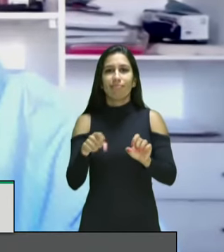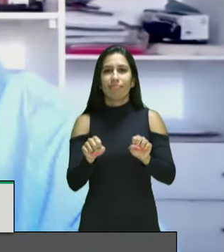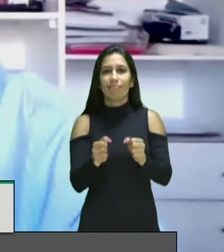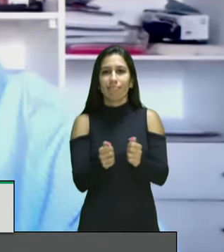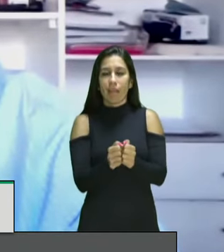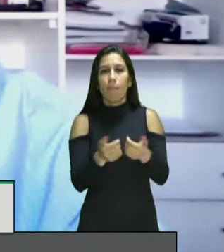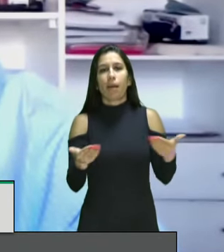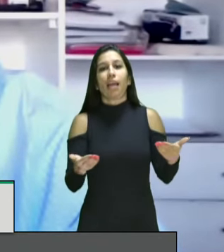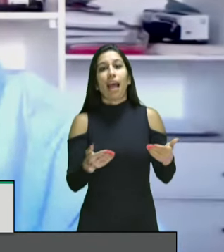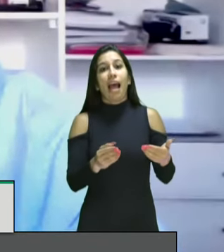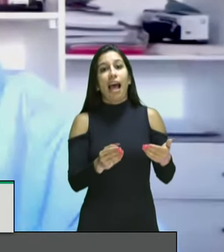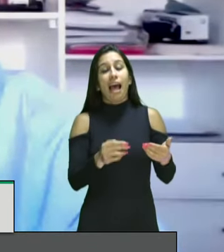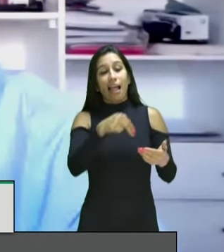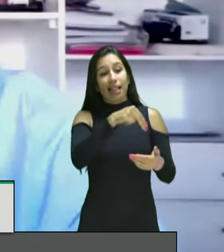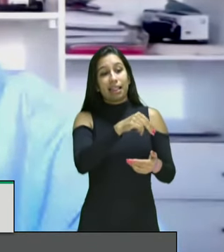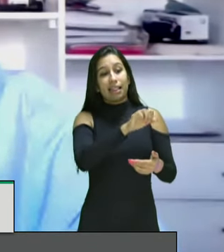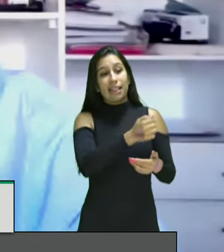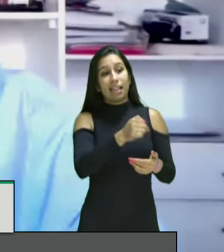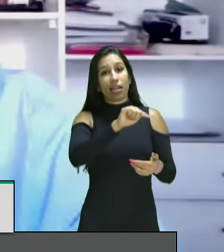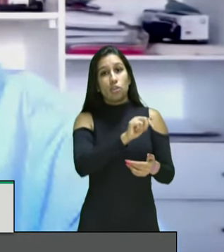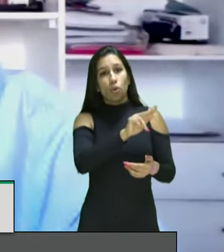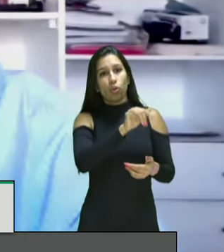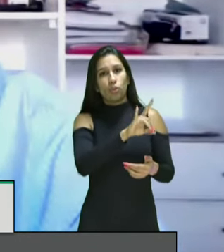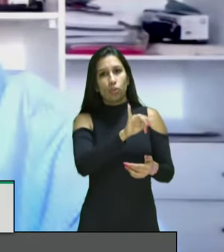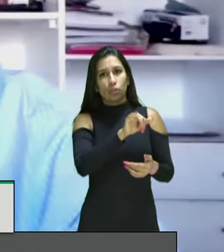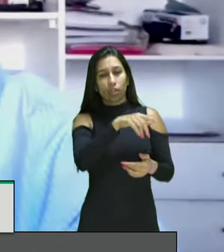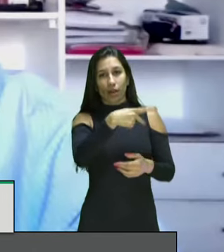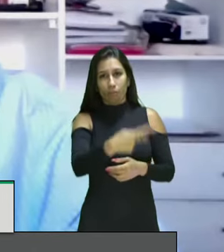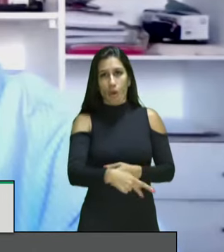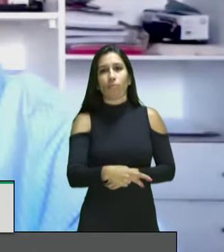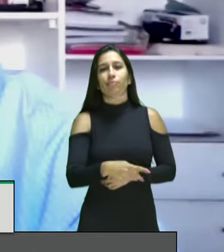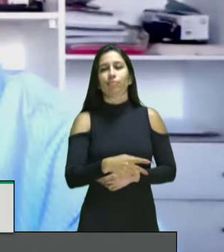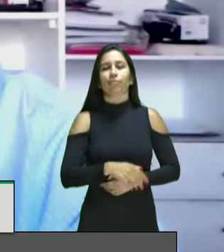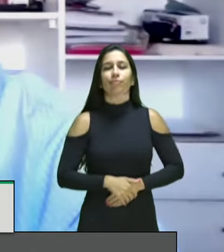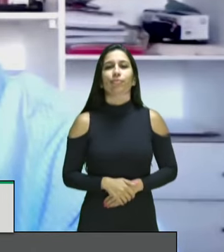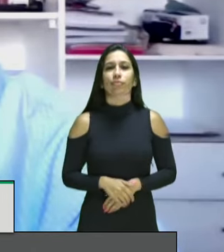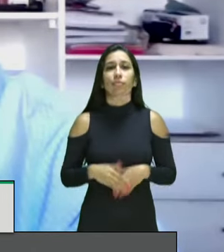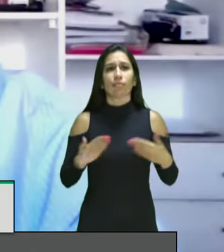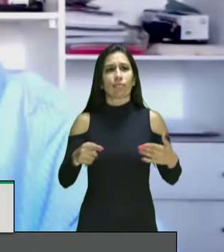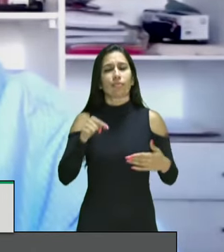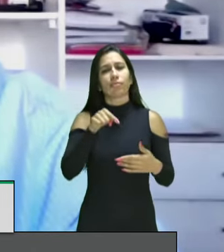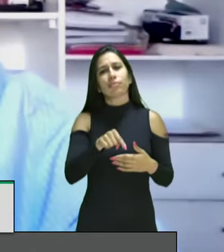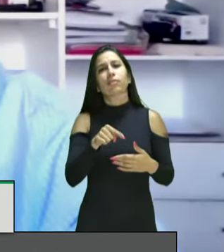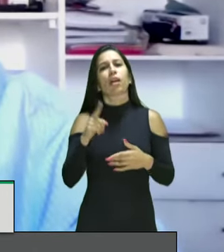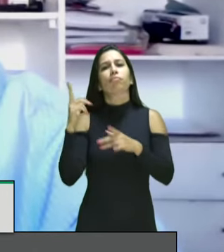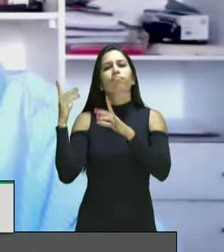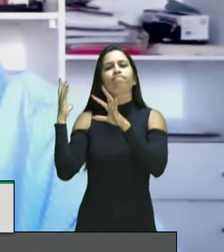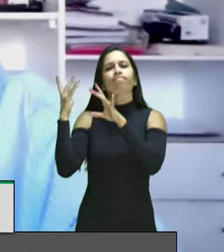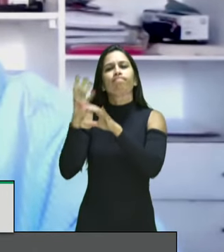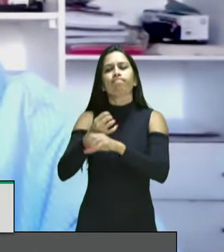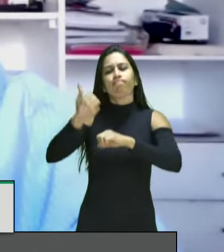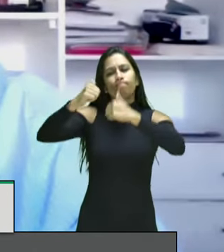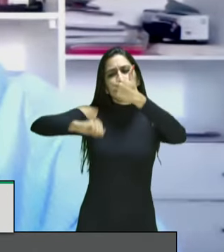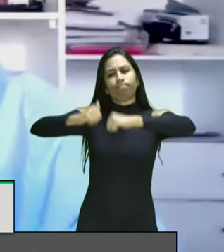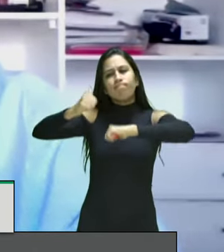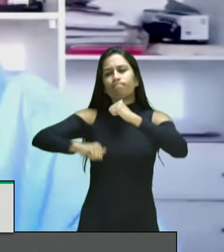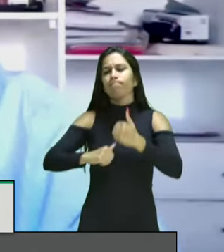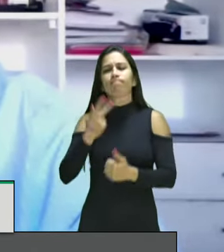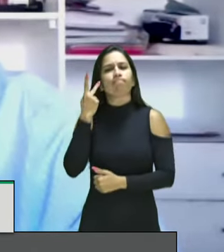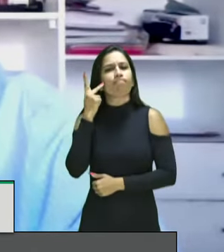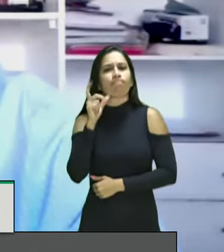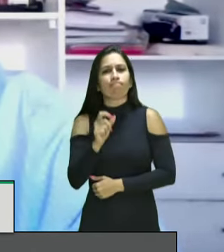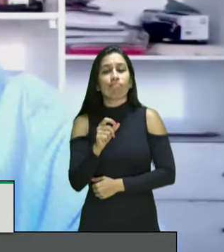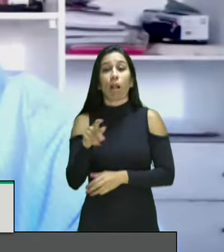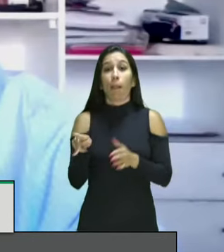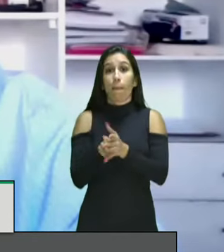das Nações Unidas para os Direitos Humanos. A Revisão Periódica Universal, RPU, é uma avaliação mútua entre os